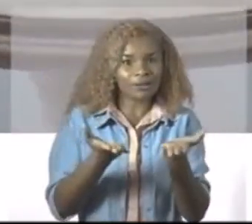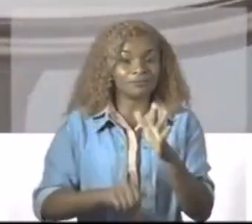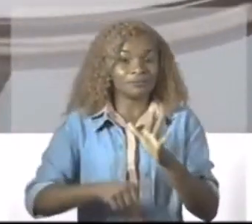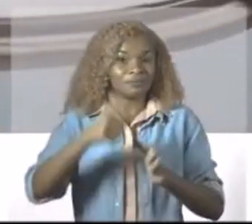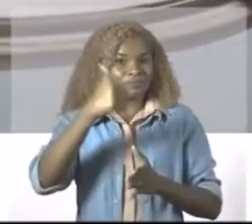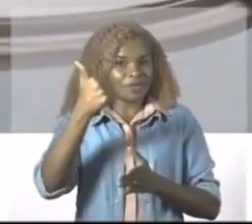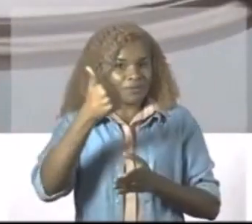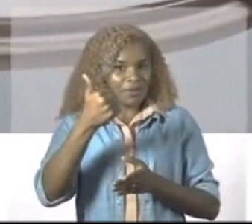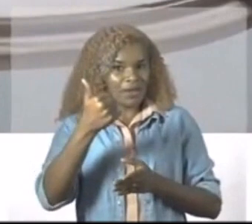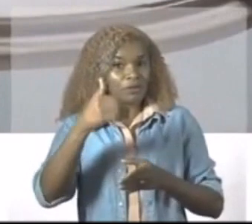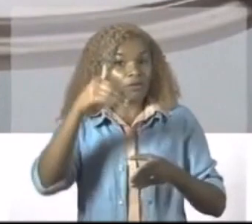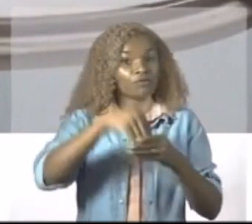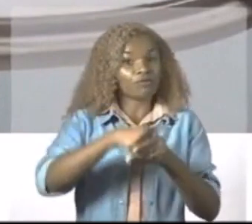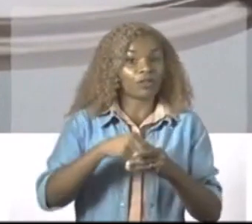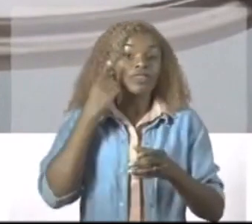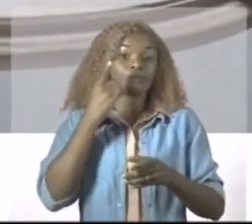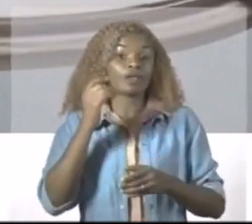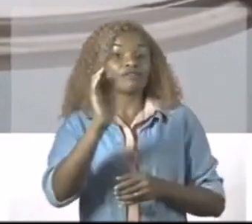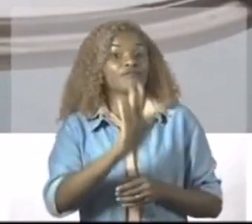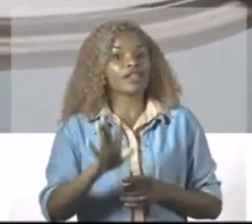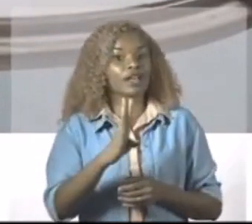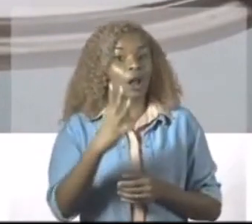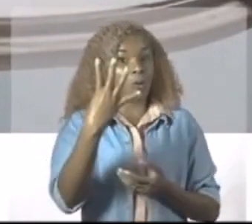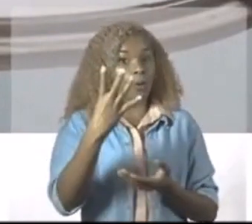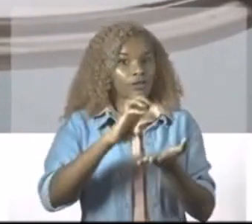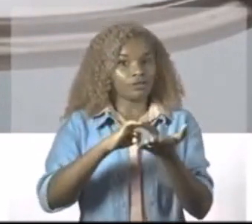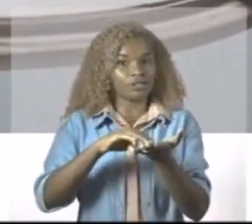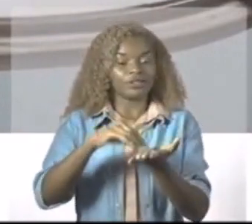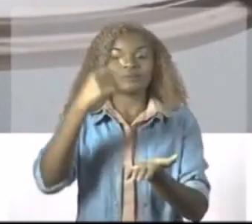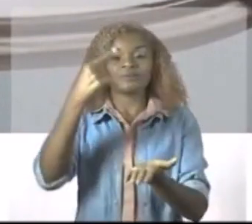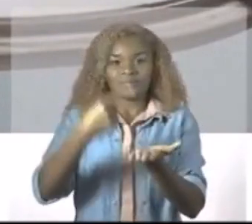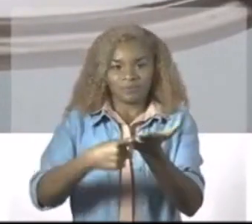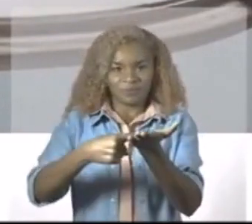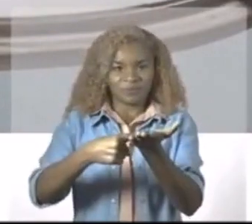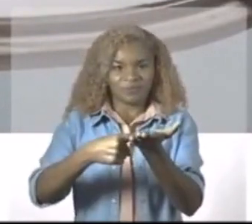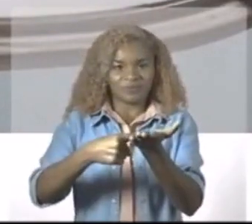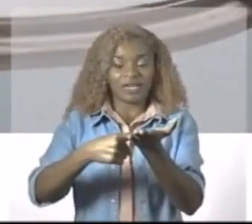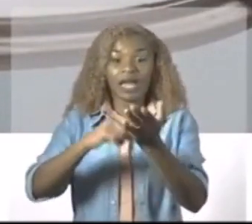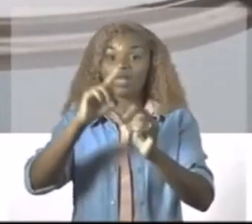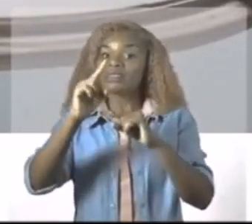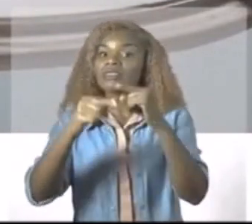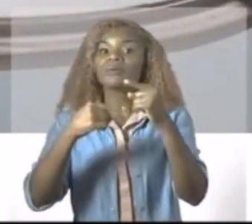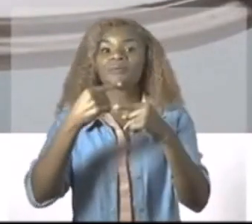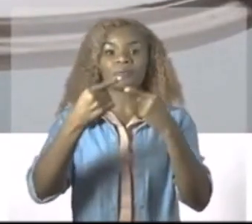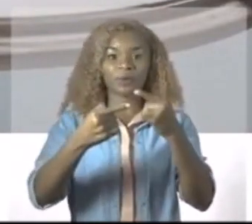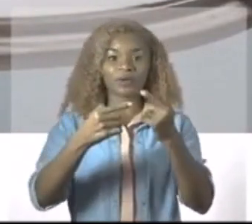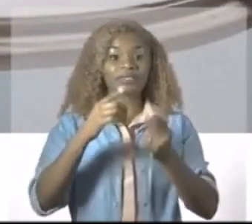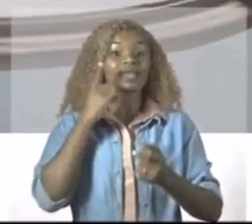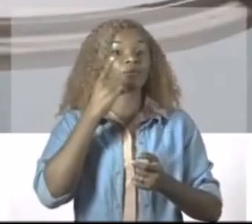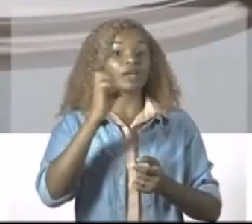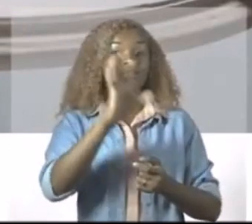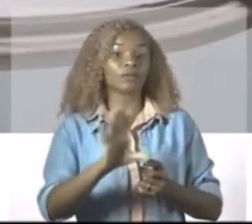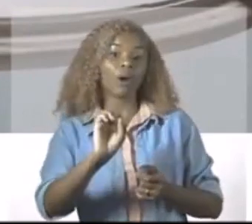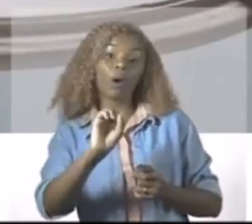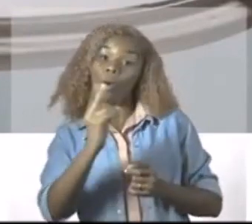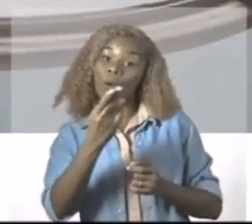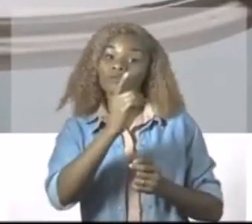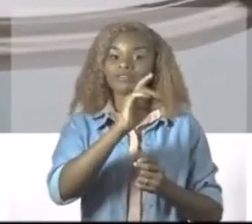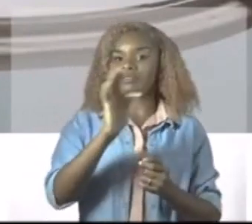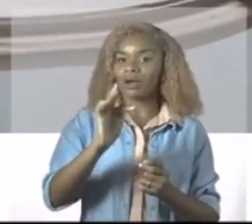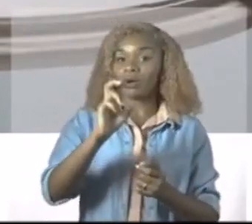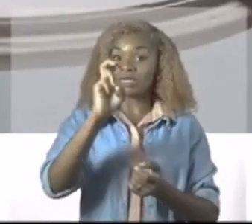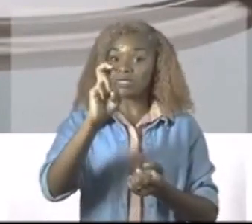Primeiro você vai votar pra deputado federal. Quatro dígitos e aperta Confirma. Depois, pra deputado estadual ou